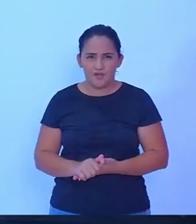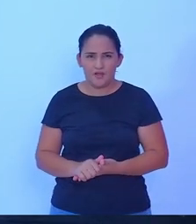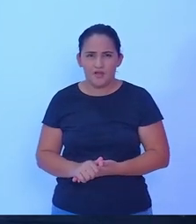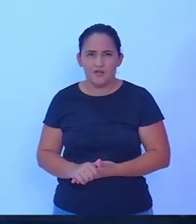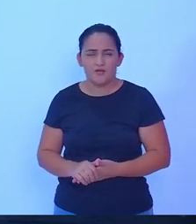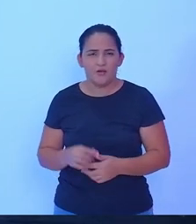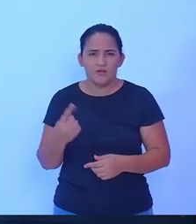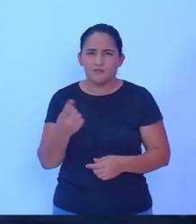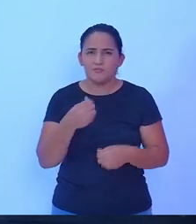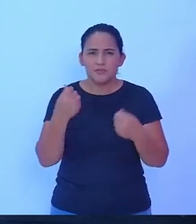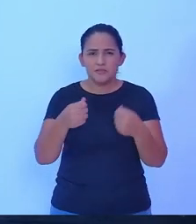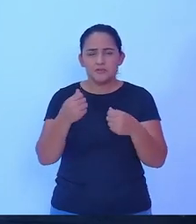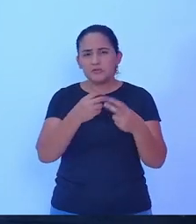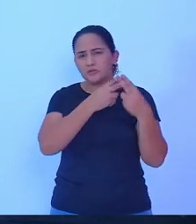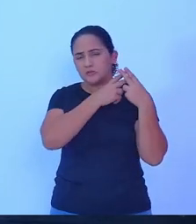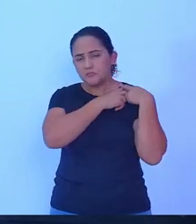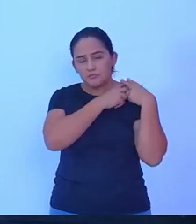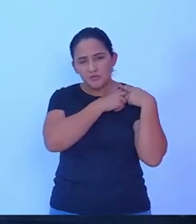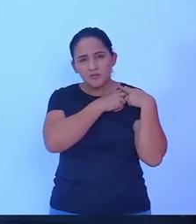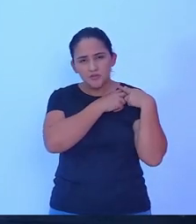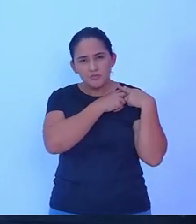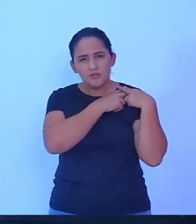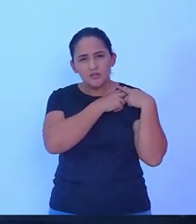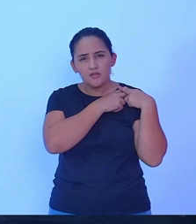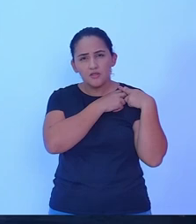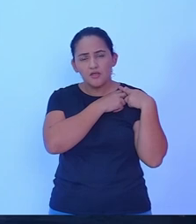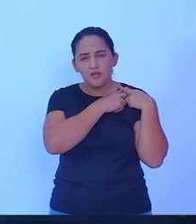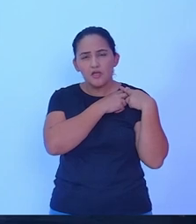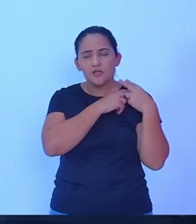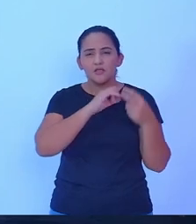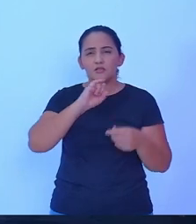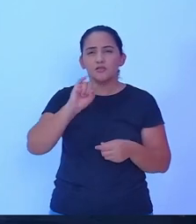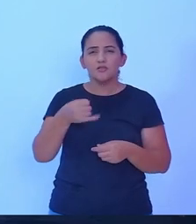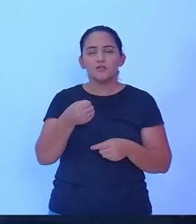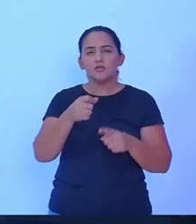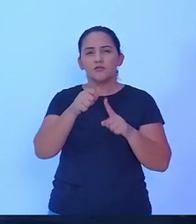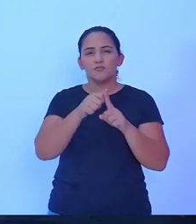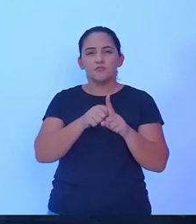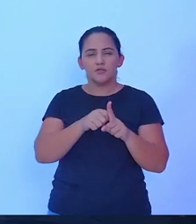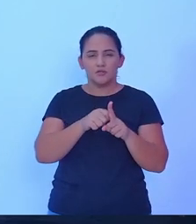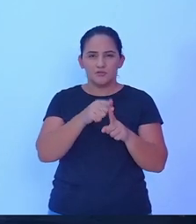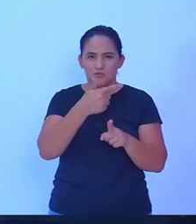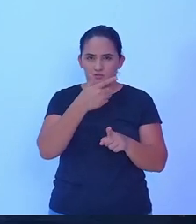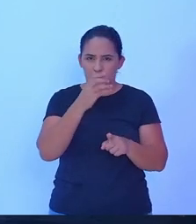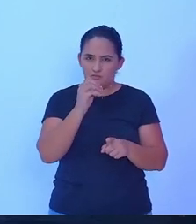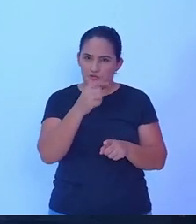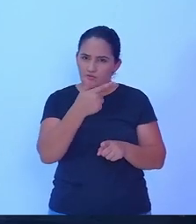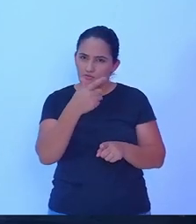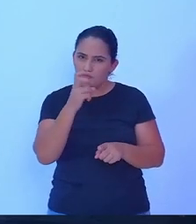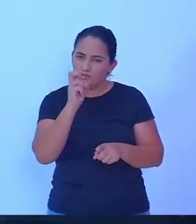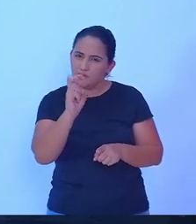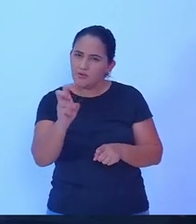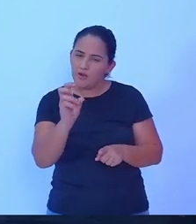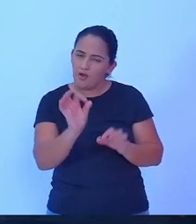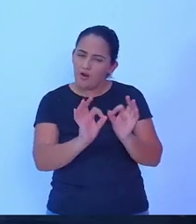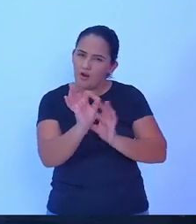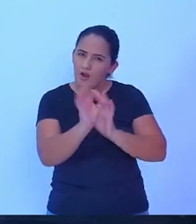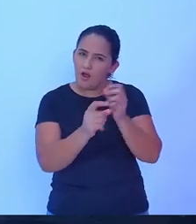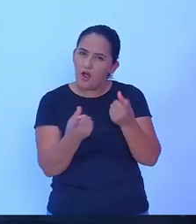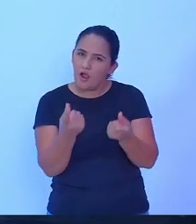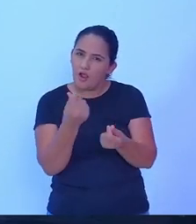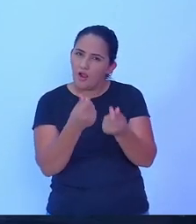responsabilidade a partir de janeiro de 2025 de saber gerir os nossos recursos para que nós